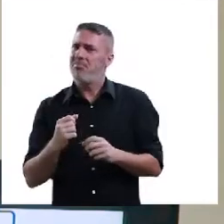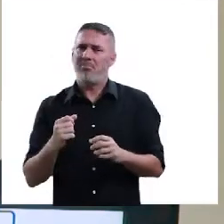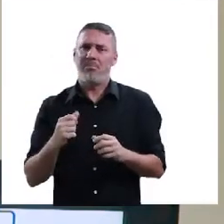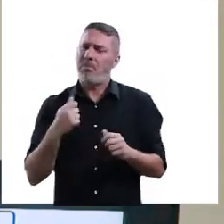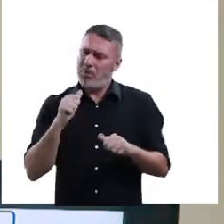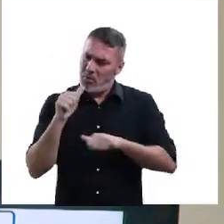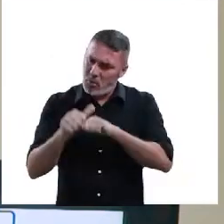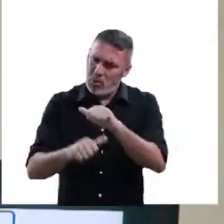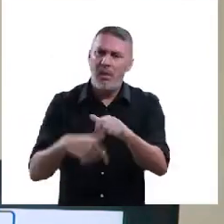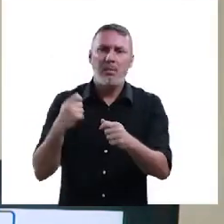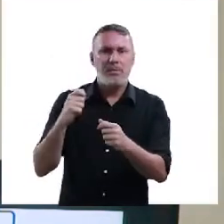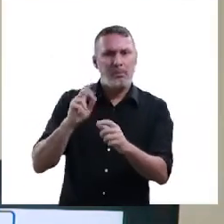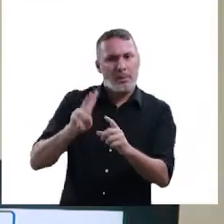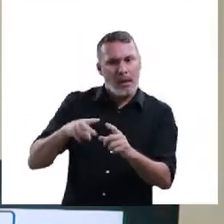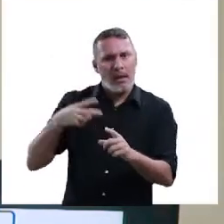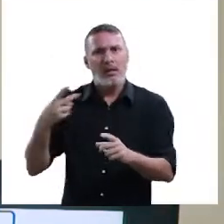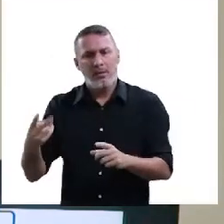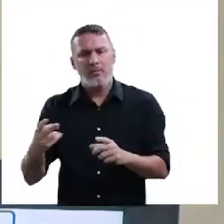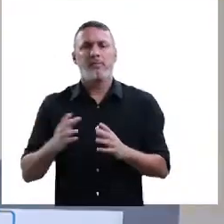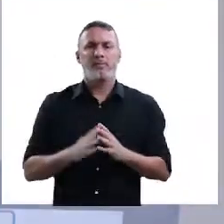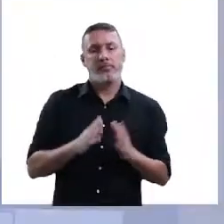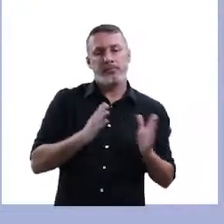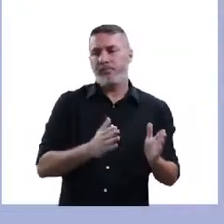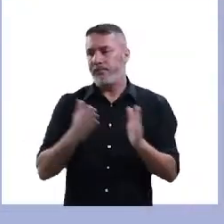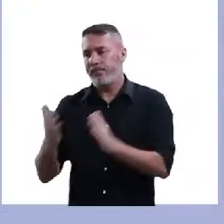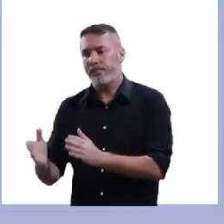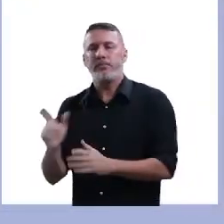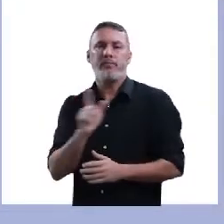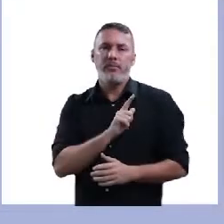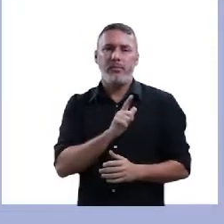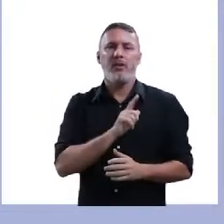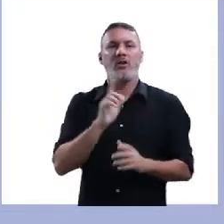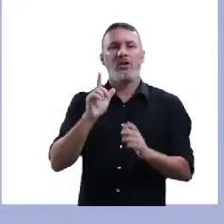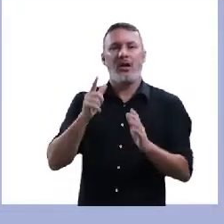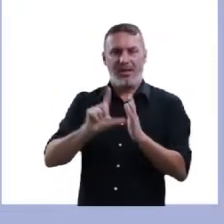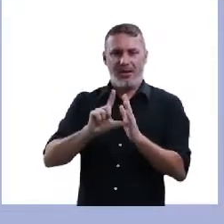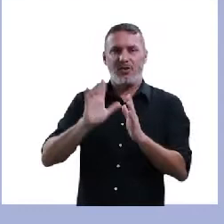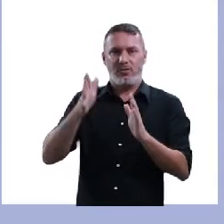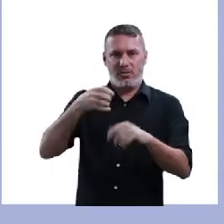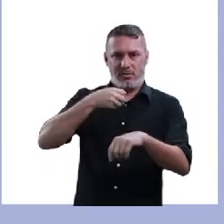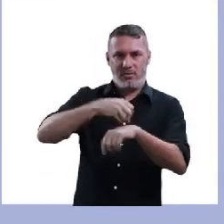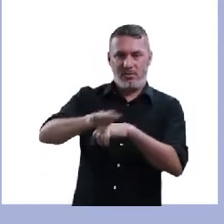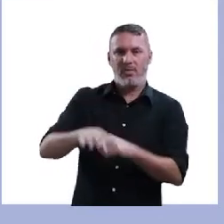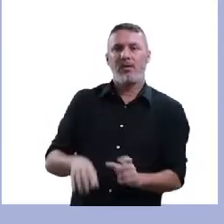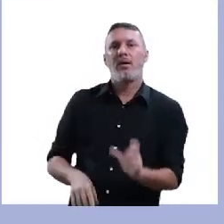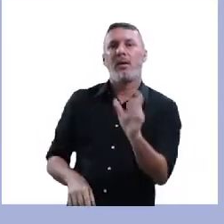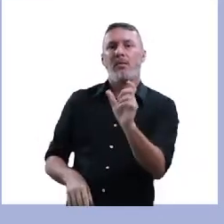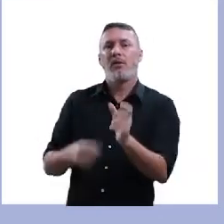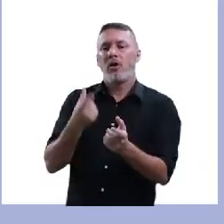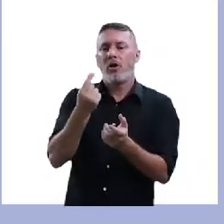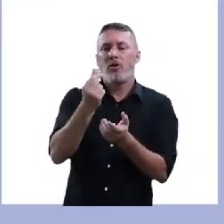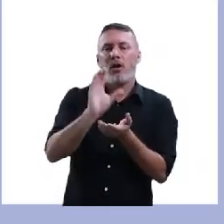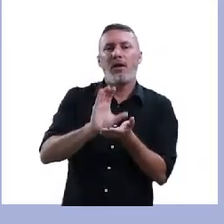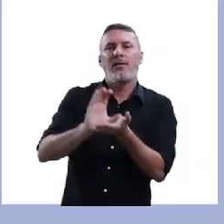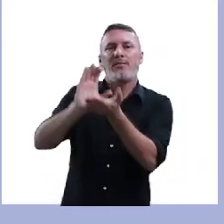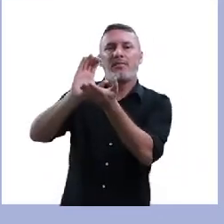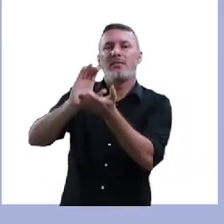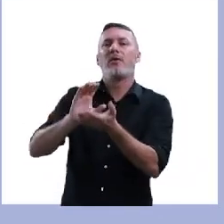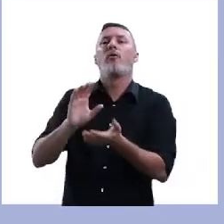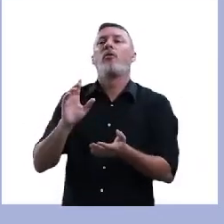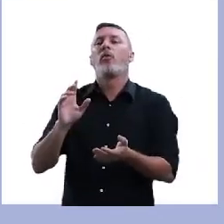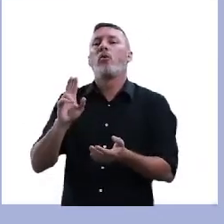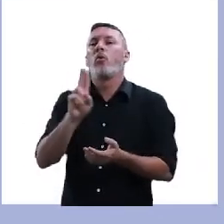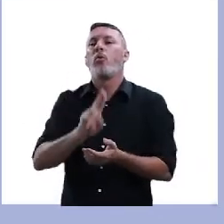Nós precisamos reformular isso aí. O outro aspecto, que nós até trabalhamos já com vocês, o capitalismo que